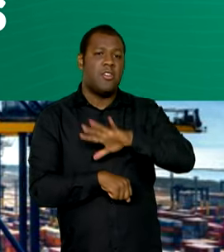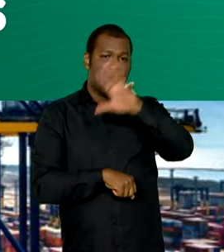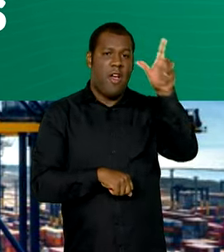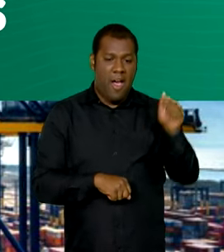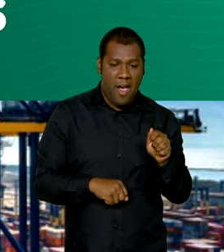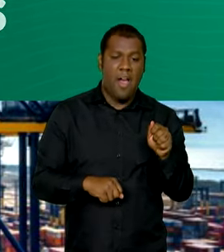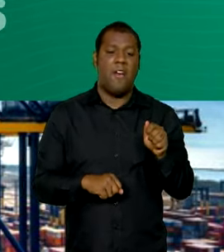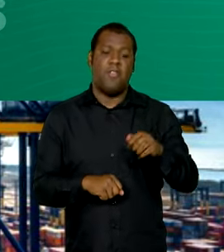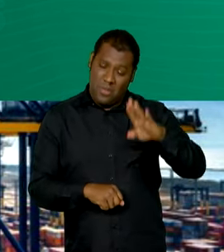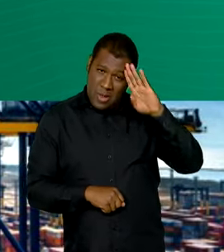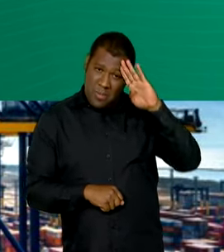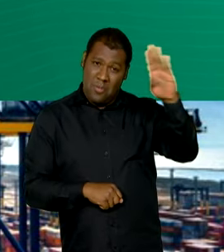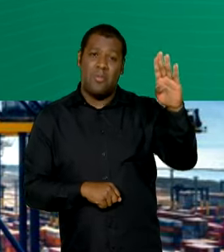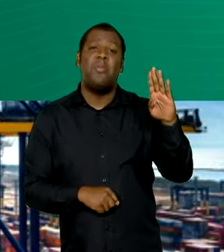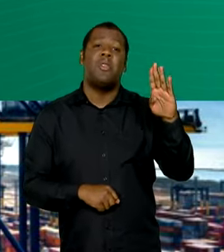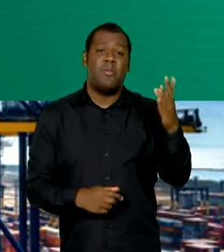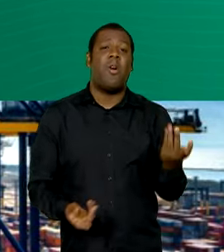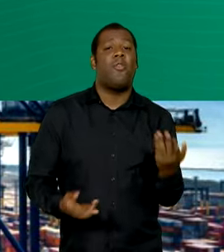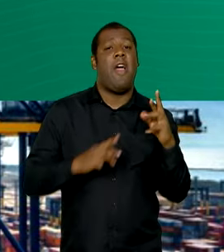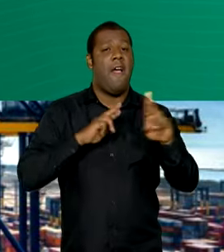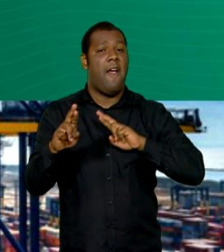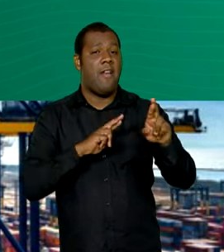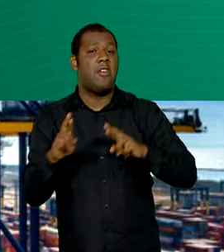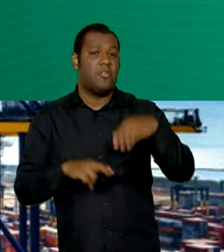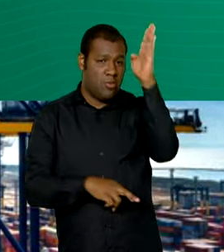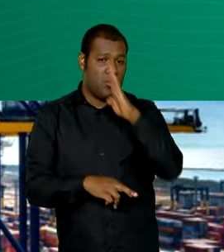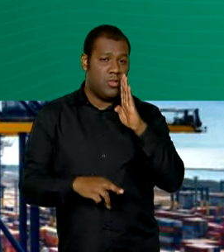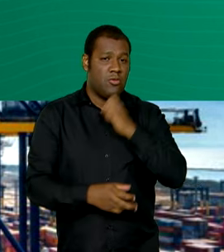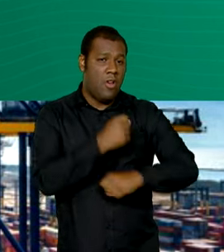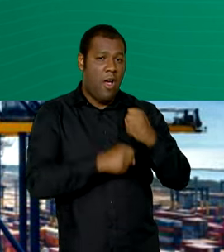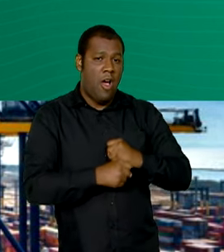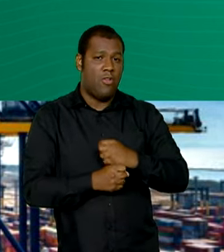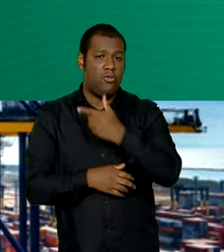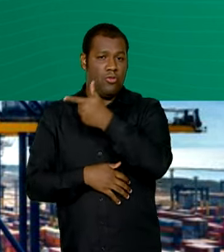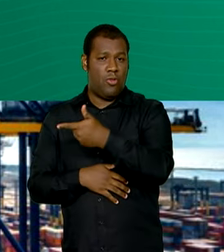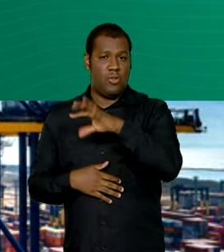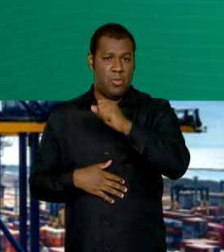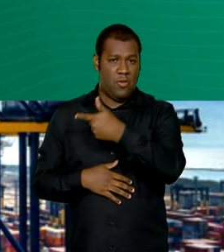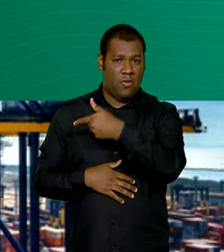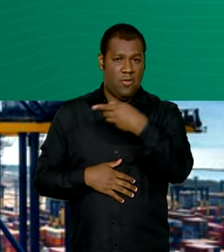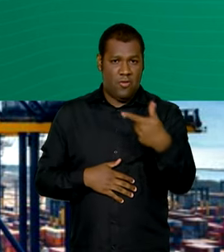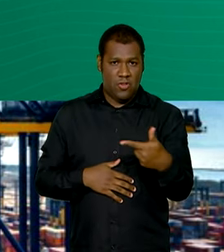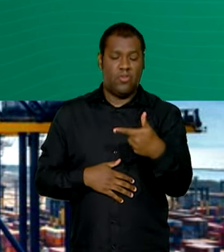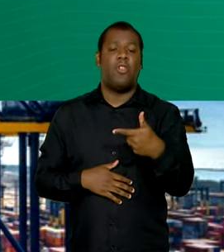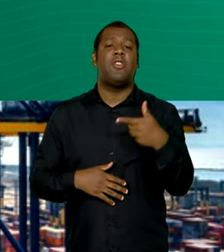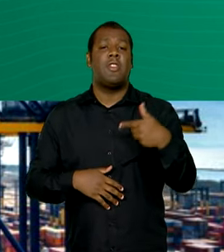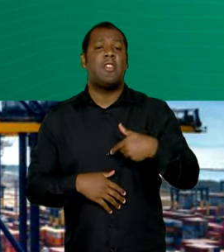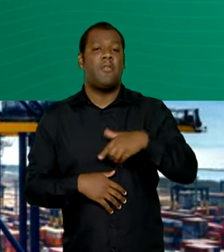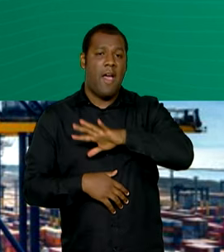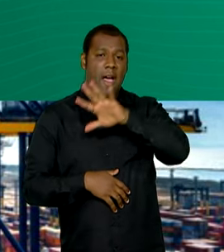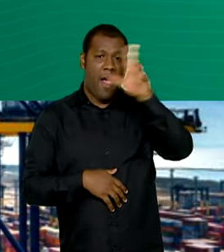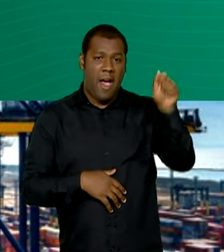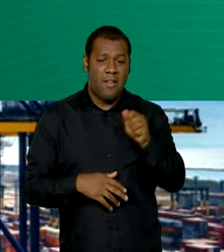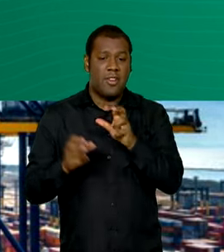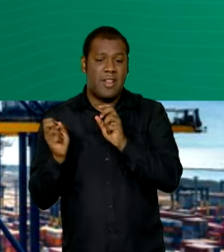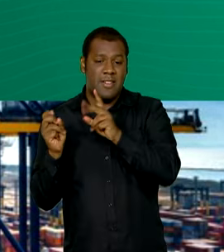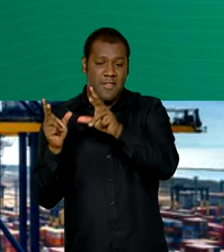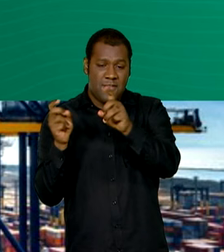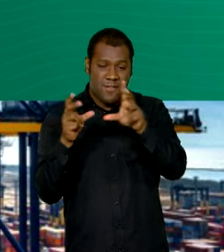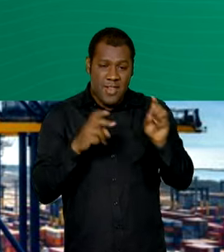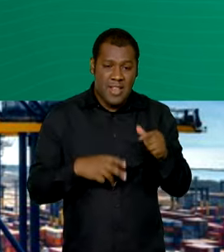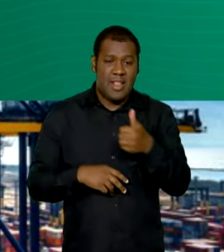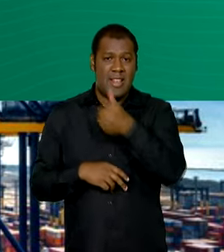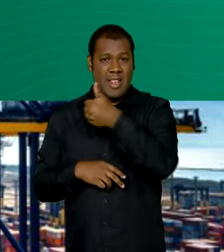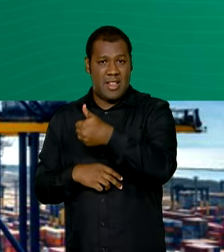destino das exportações brasileiras. Em 2022, foram exportados quase 13 bilhões de dólares para o continente.